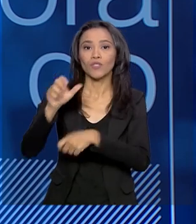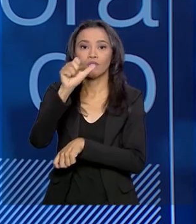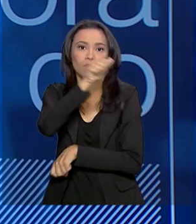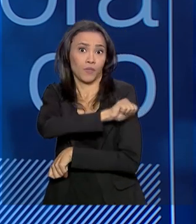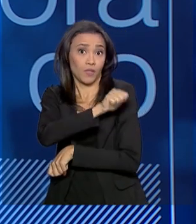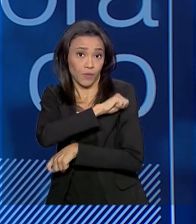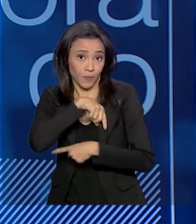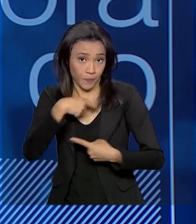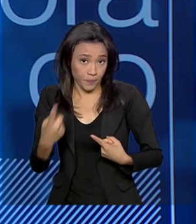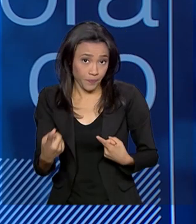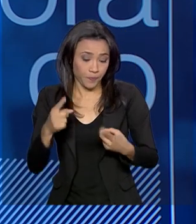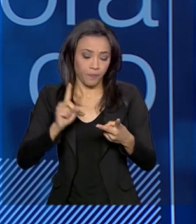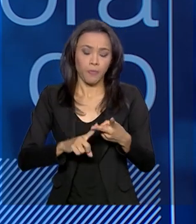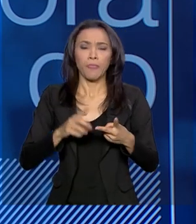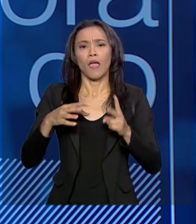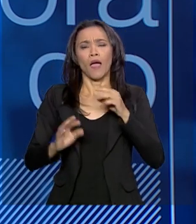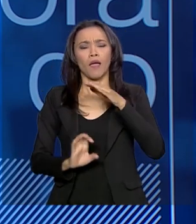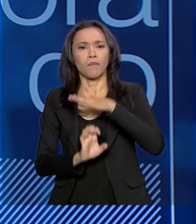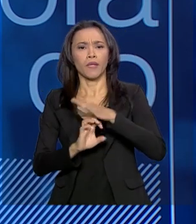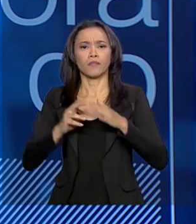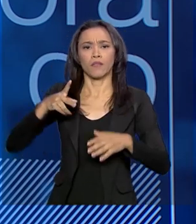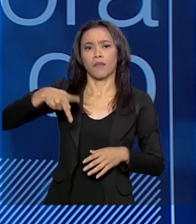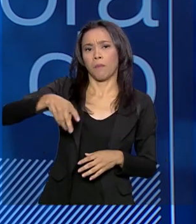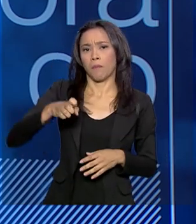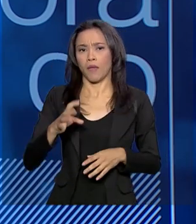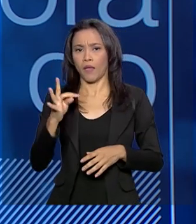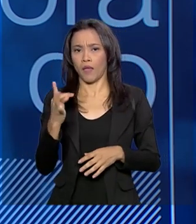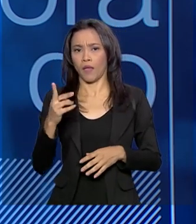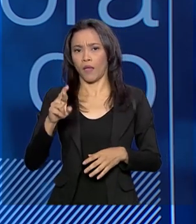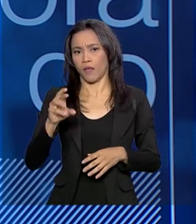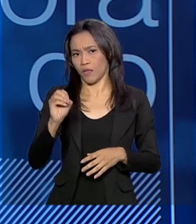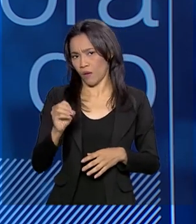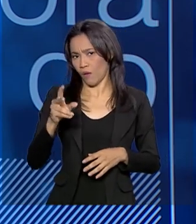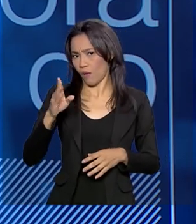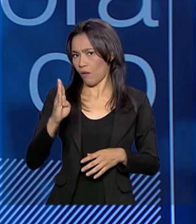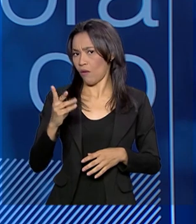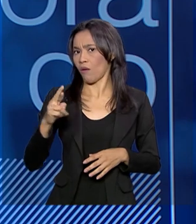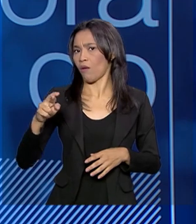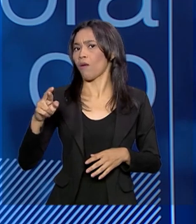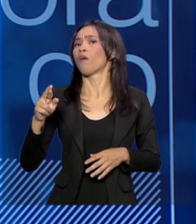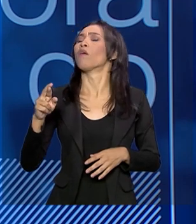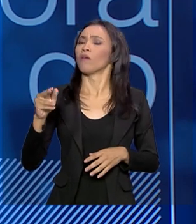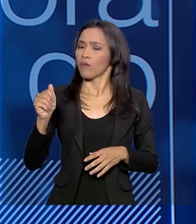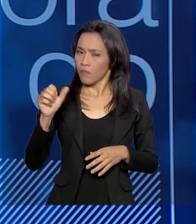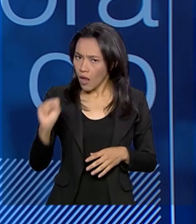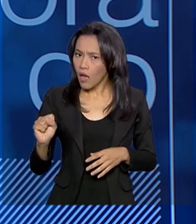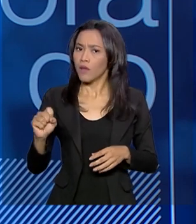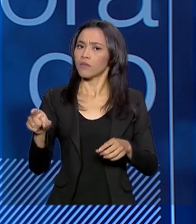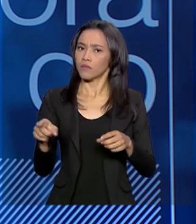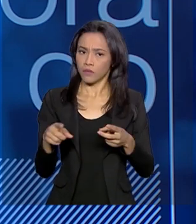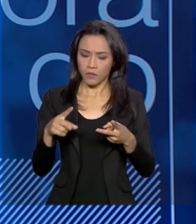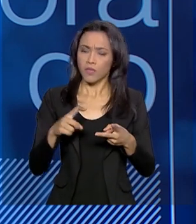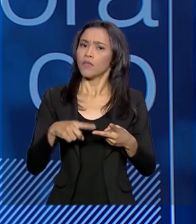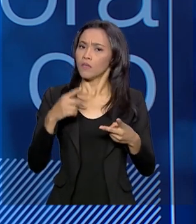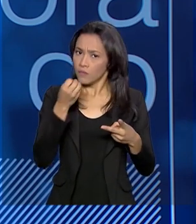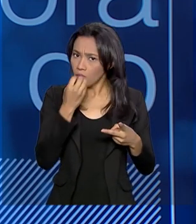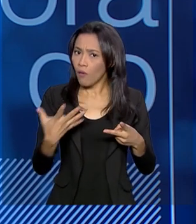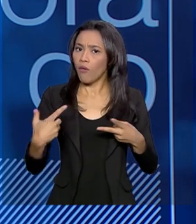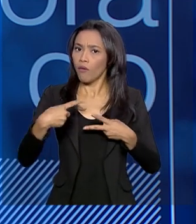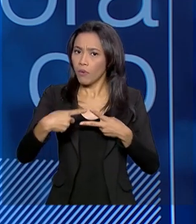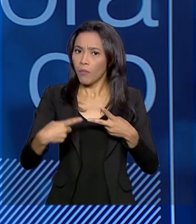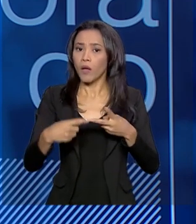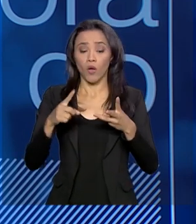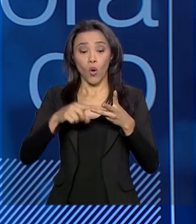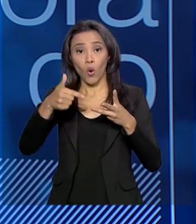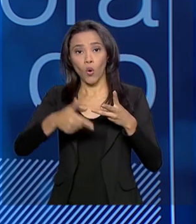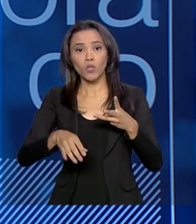Lá, a Petrobras, as empresas de óleo e gás, tem uma colaboração intensa e a COP tem bons indicadores. O